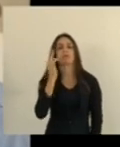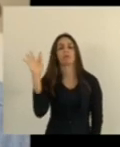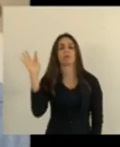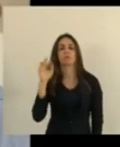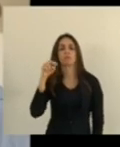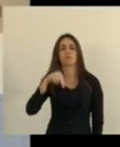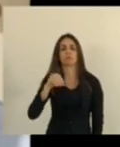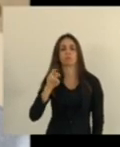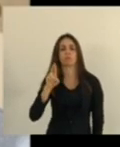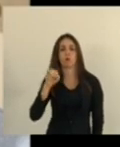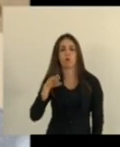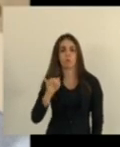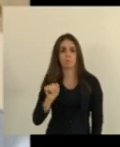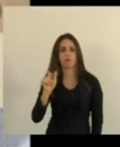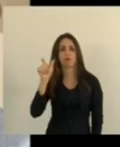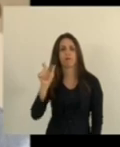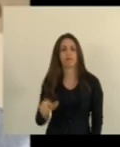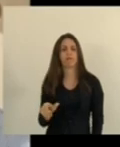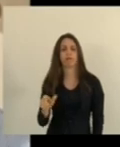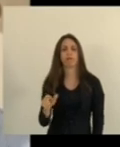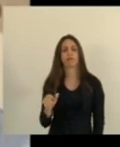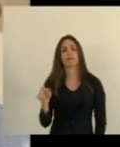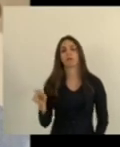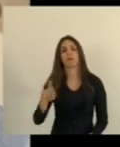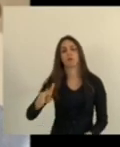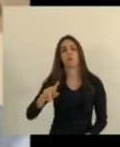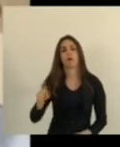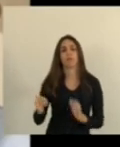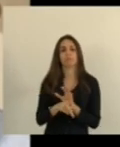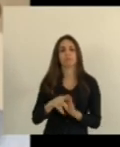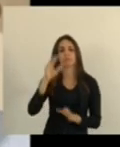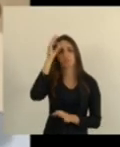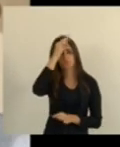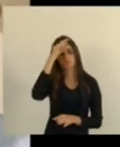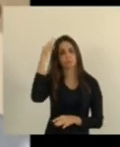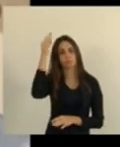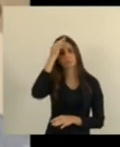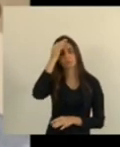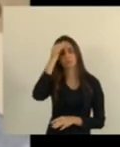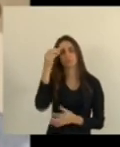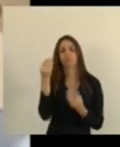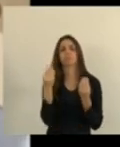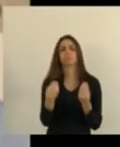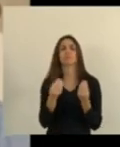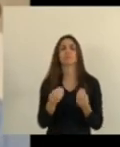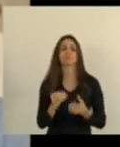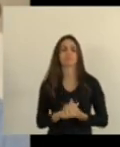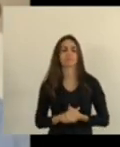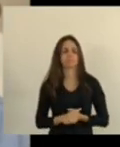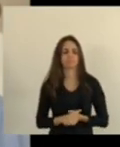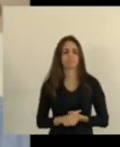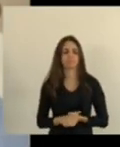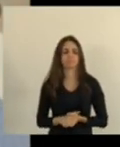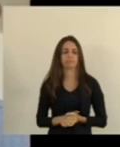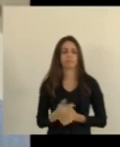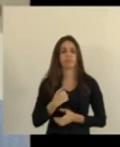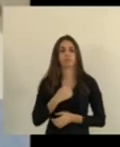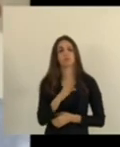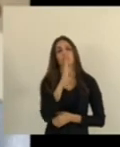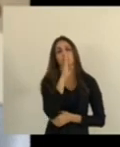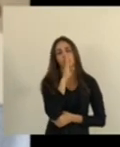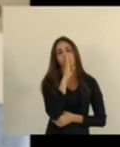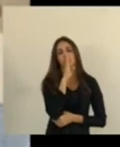nem a bancada do espírito santo pode concordar com uma situação dessa eu estava em silêncio